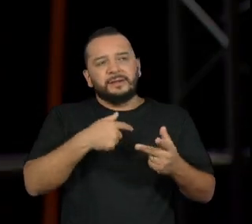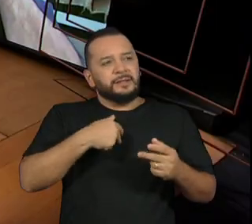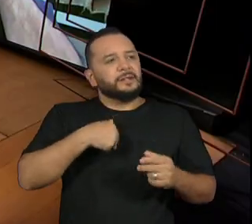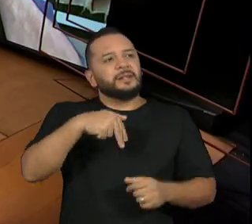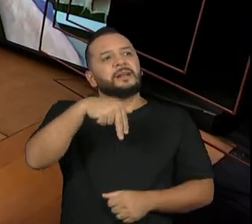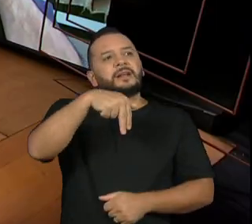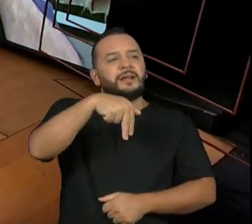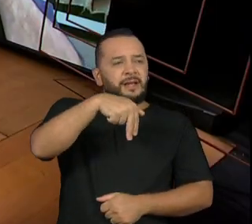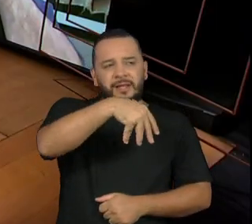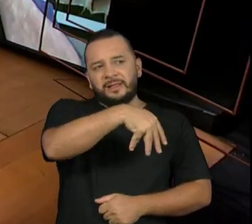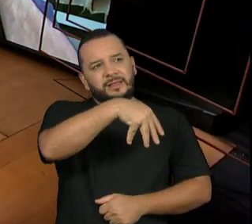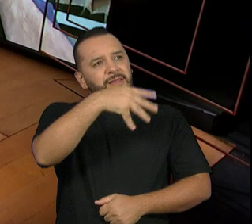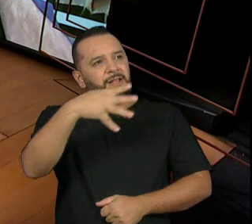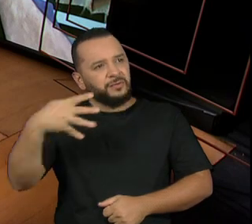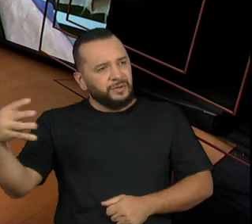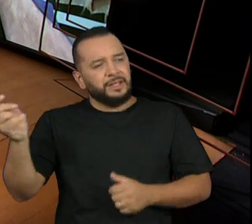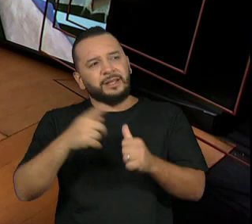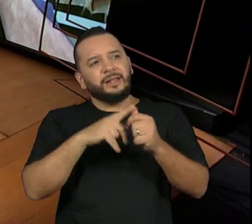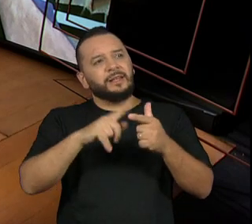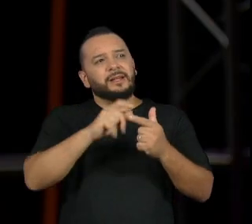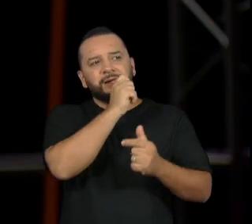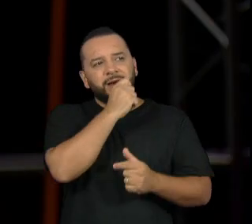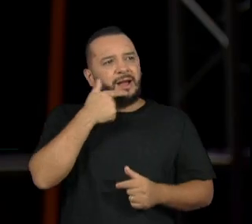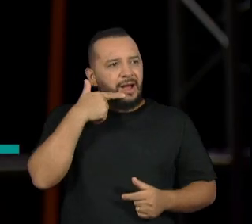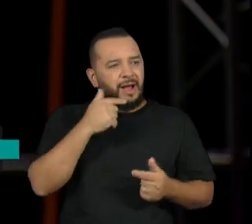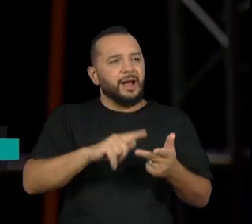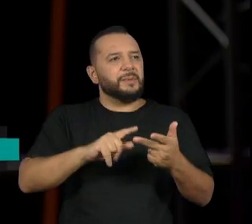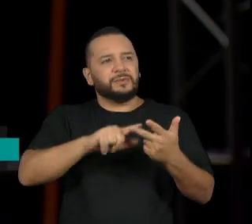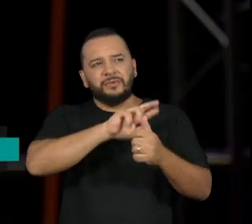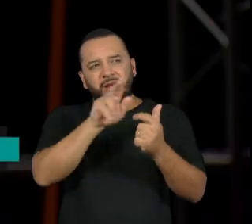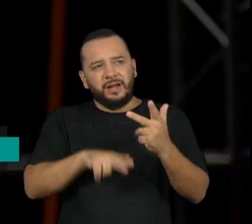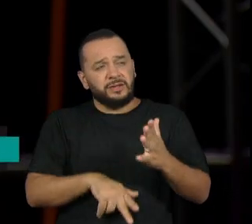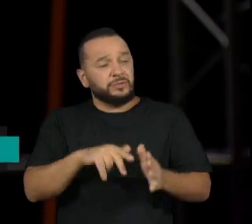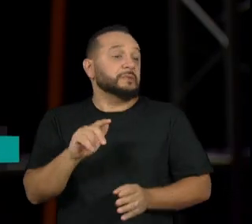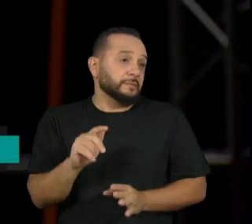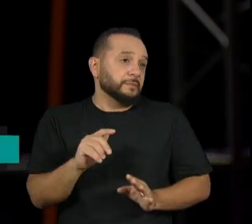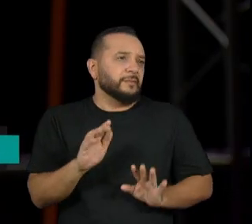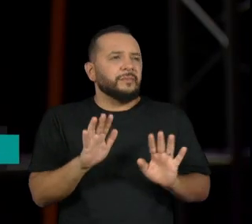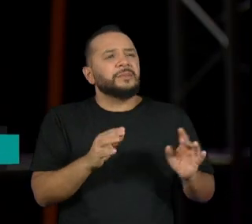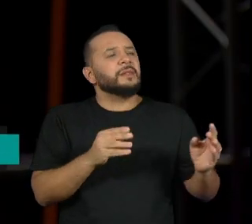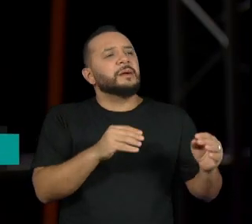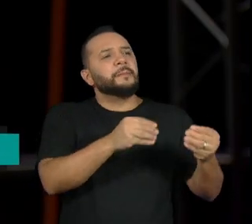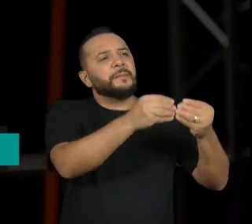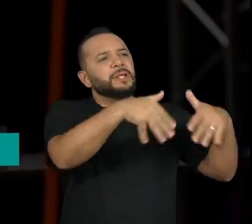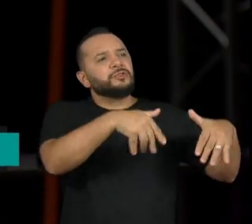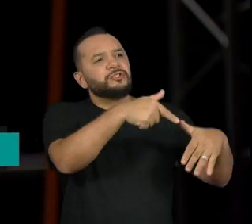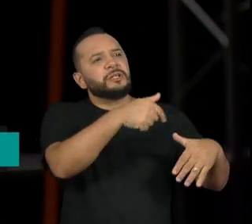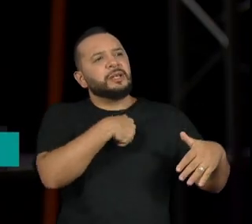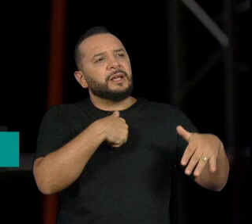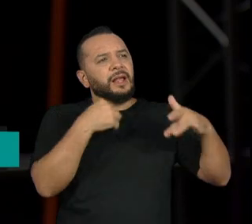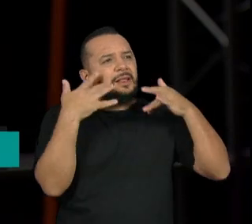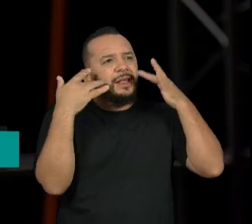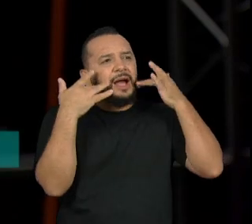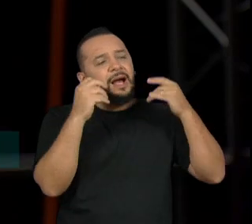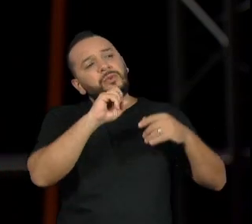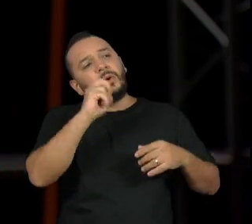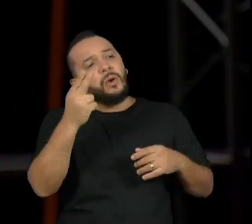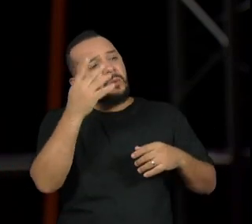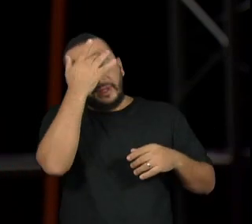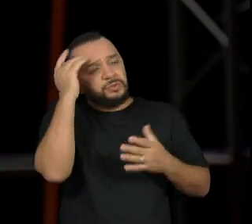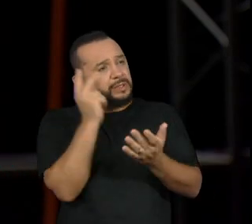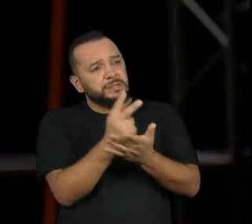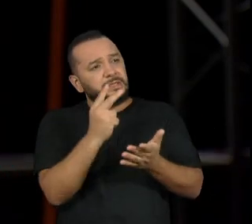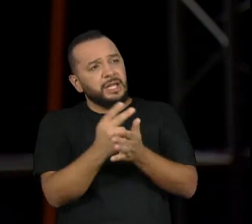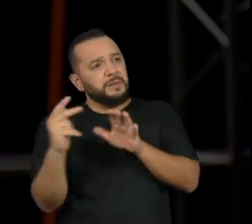transformações no teatro? Vai provocar? ou você acha que o ator debaixo de uma lâmpada sempre vai ter um espectador ali